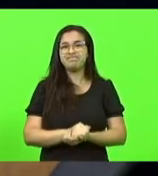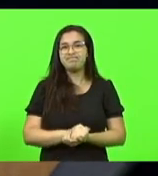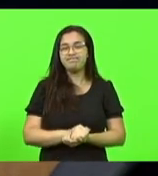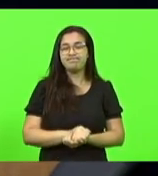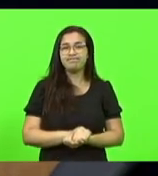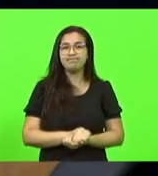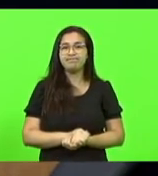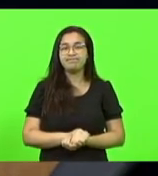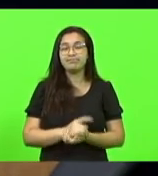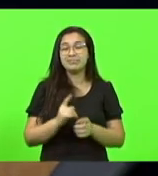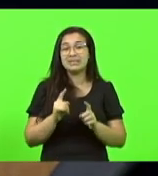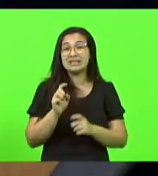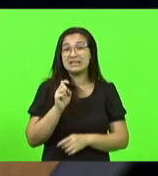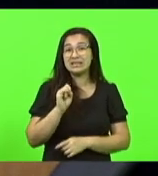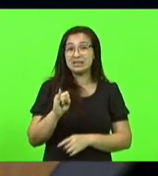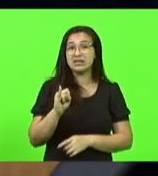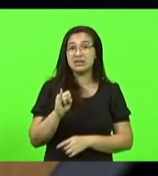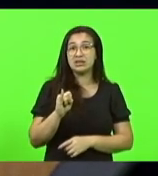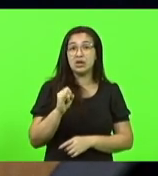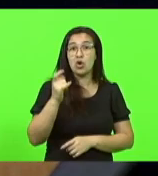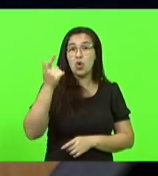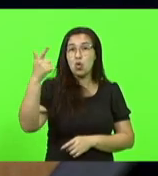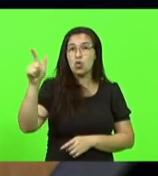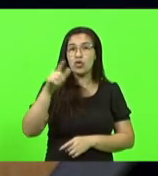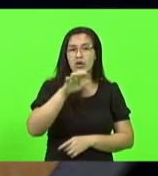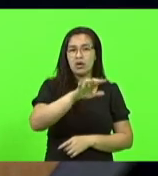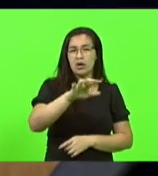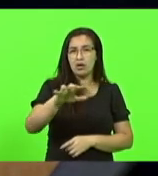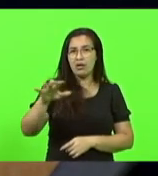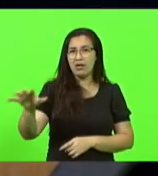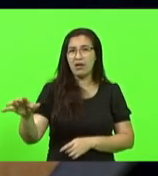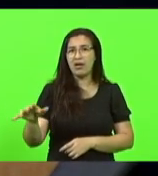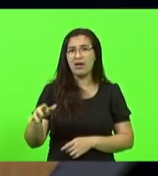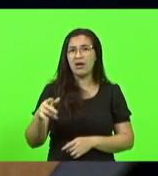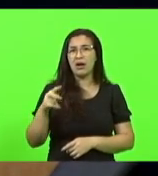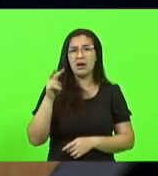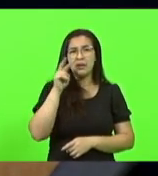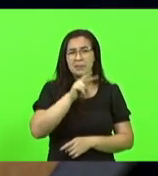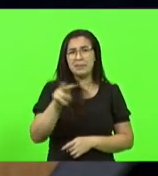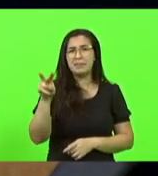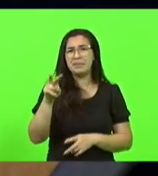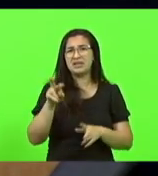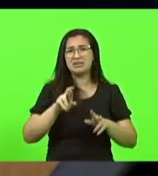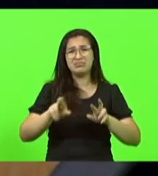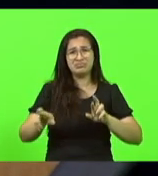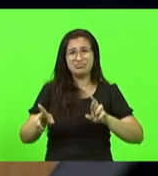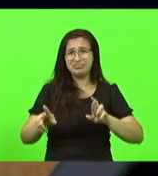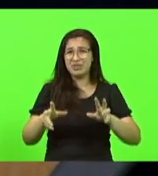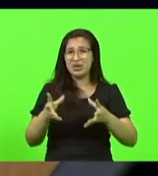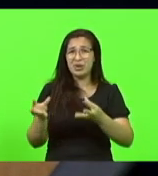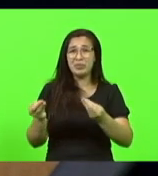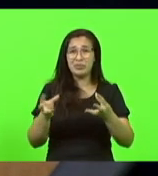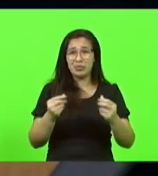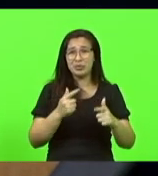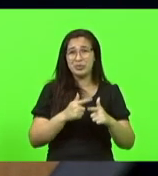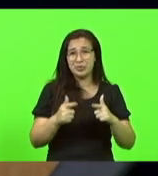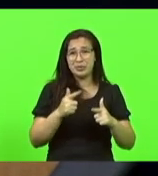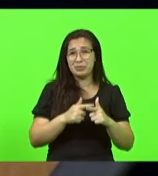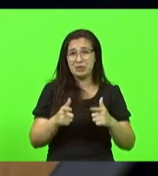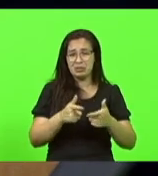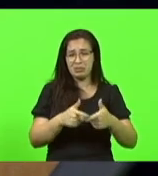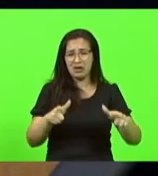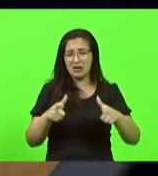mas se formos para outras regiões, podemos citar uma série, e é preciso que se